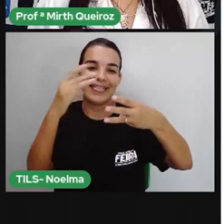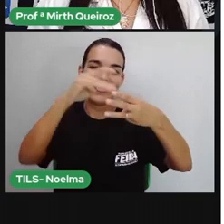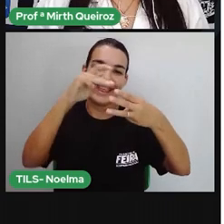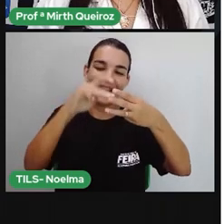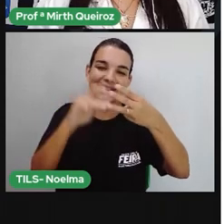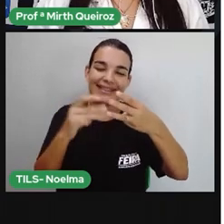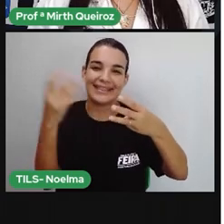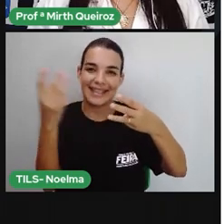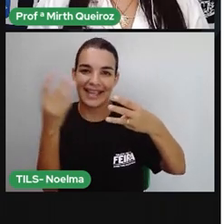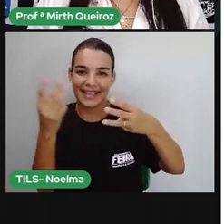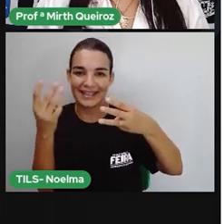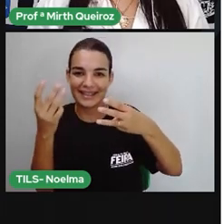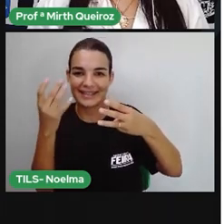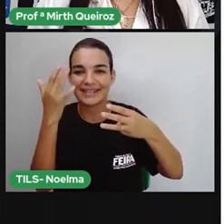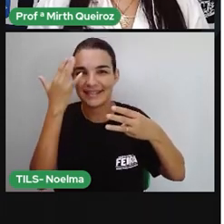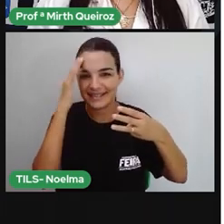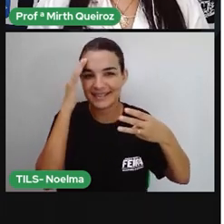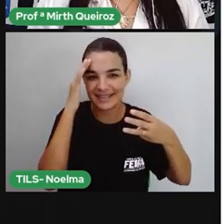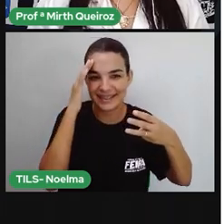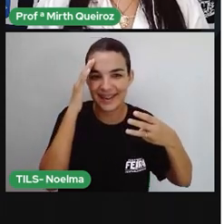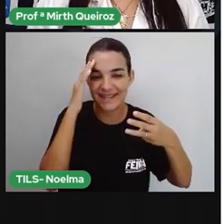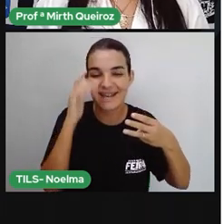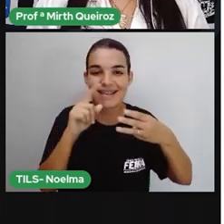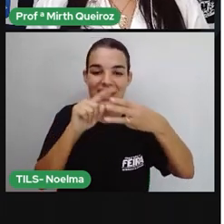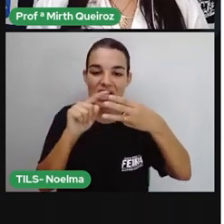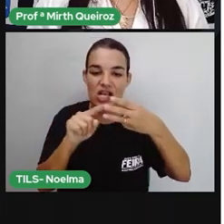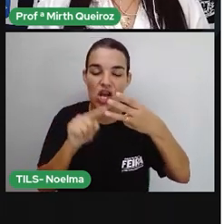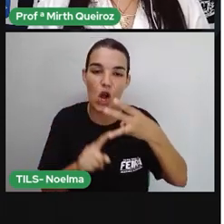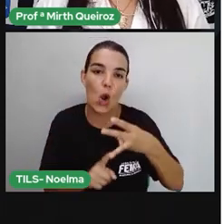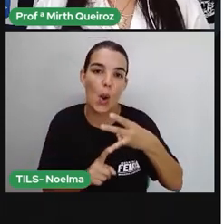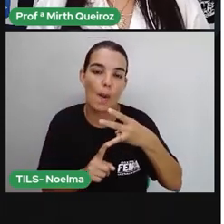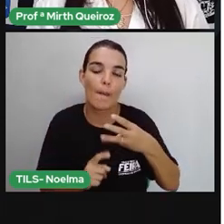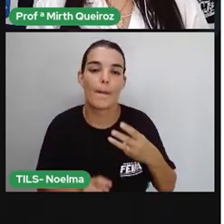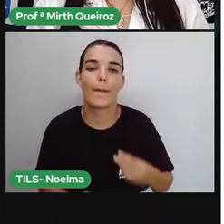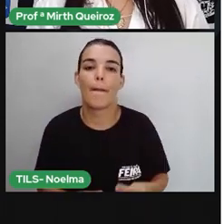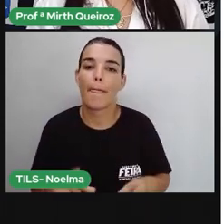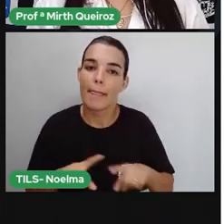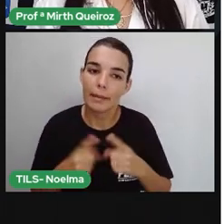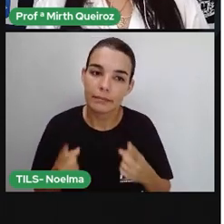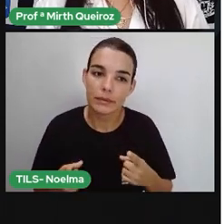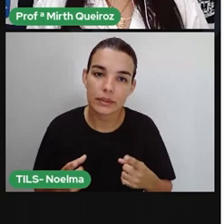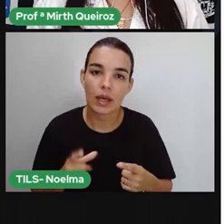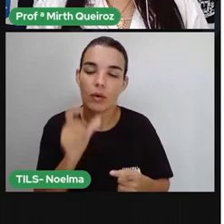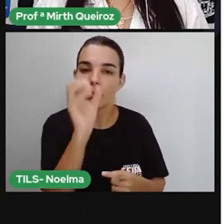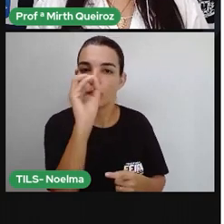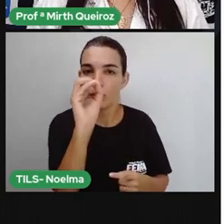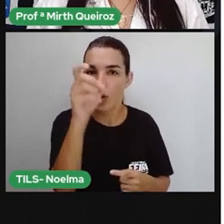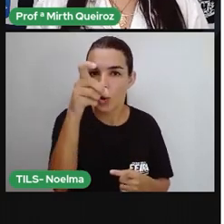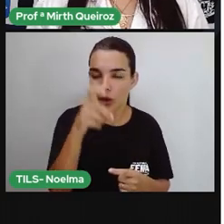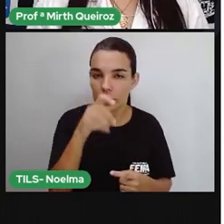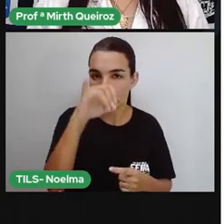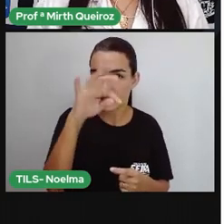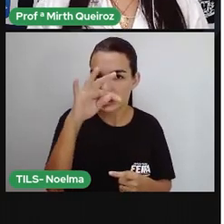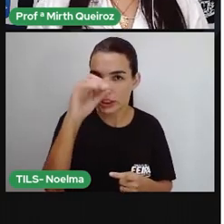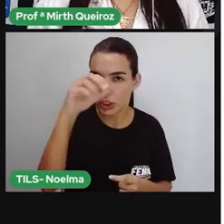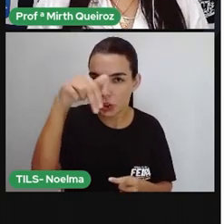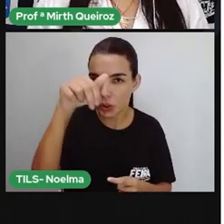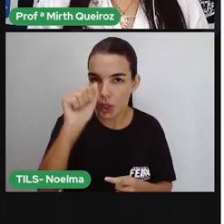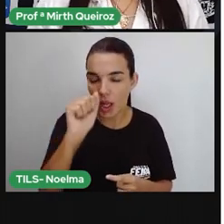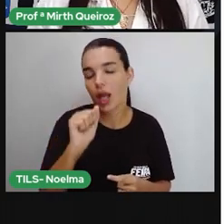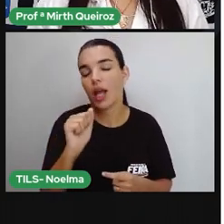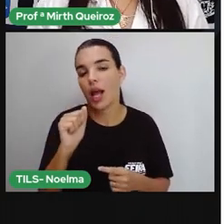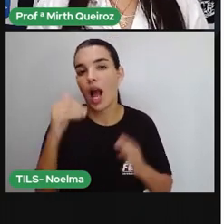é a última, né? É a última sílaba da palavra. Então, é uma palavra oxítona, porque a sílaba